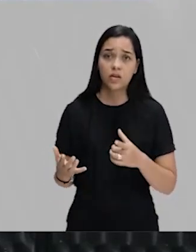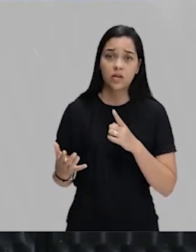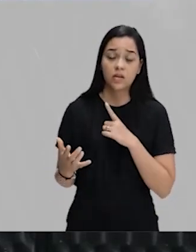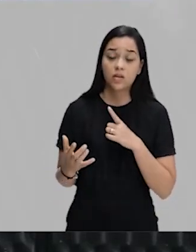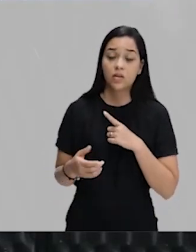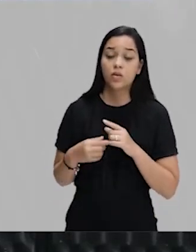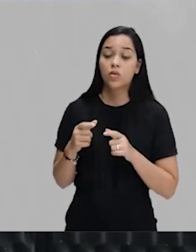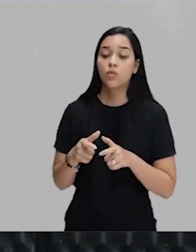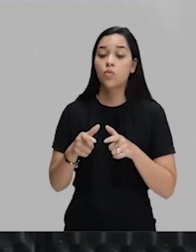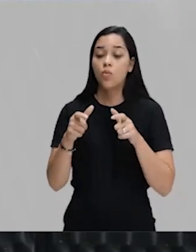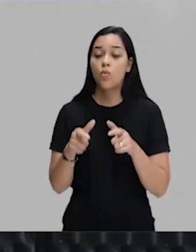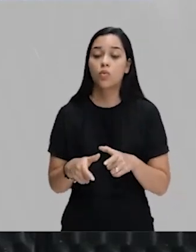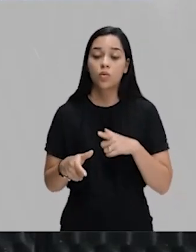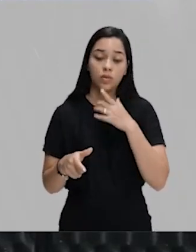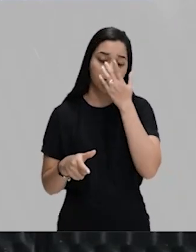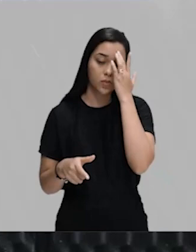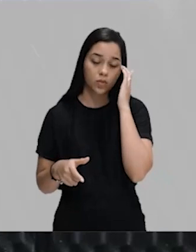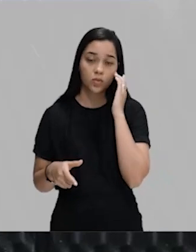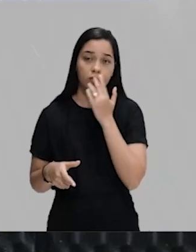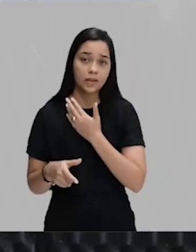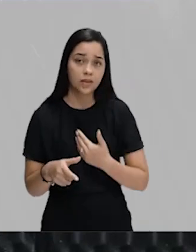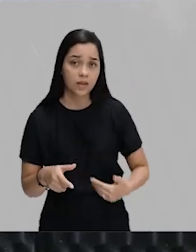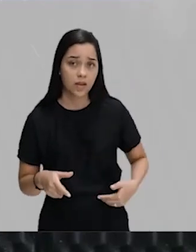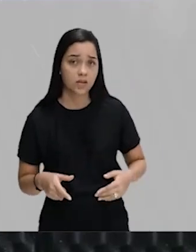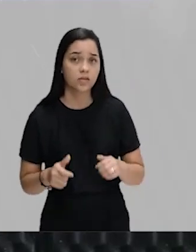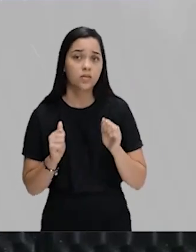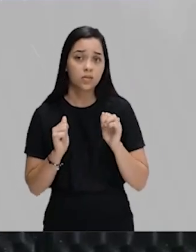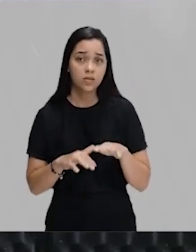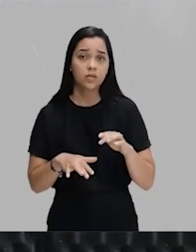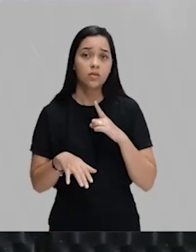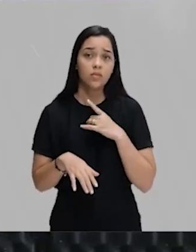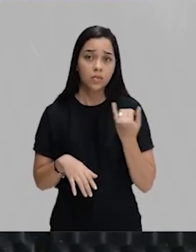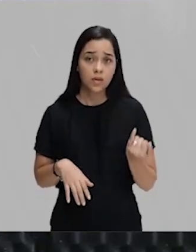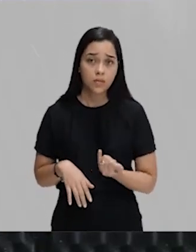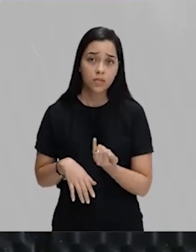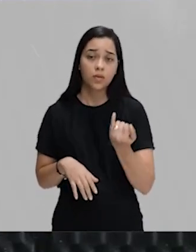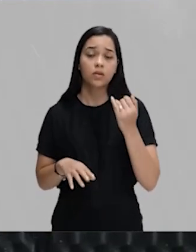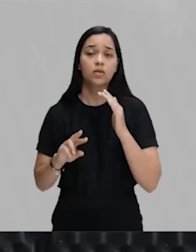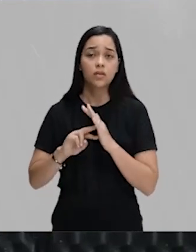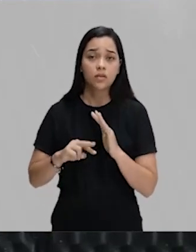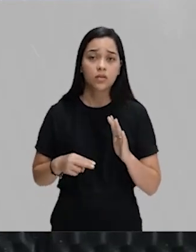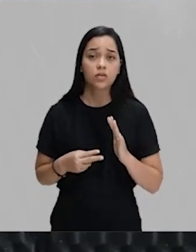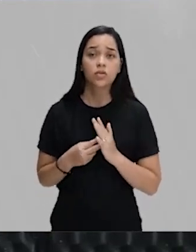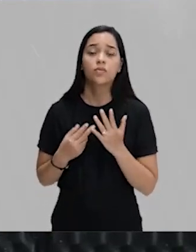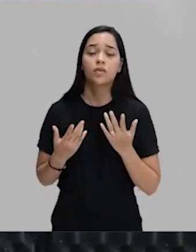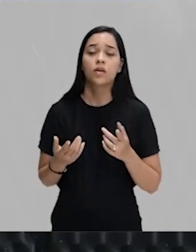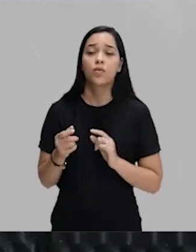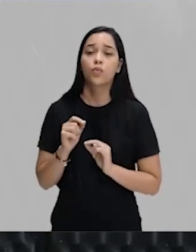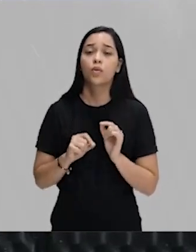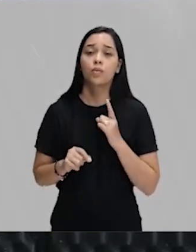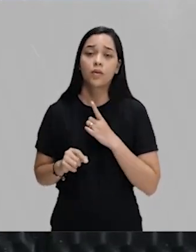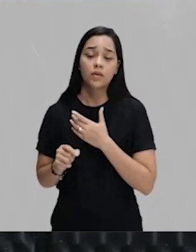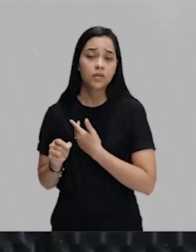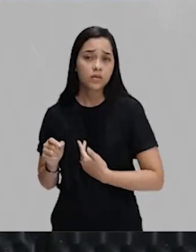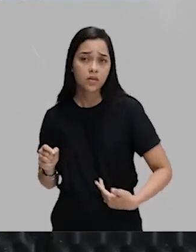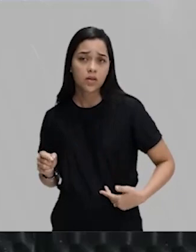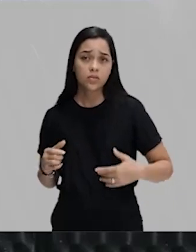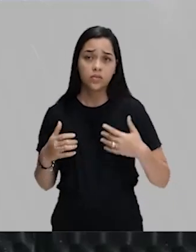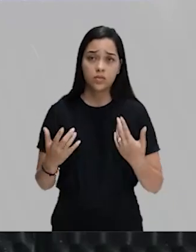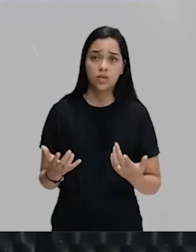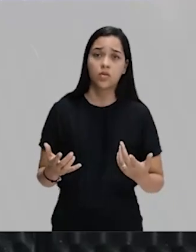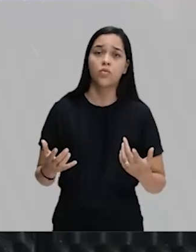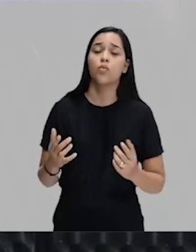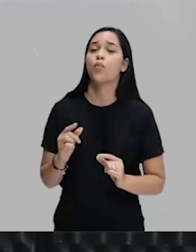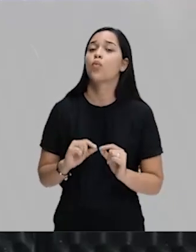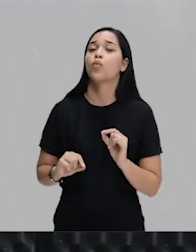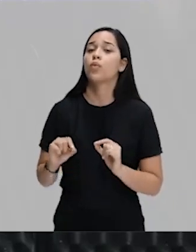onde as instituições militares do Exército, elas têm uma importância significativa para esses Estados. Então, esses